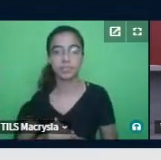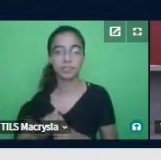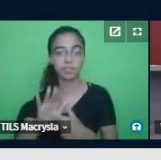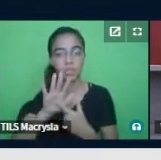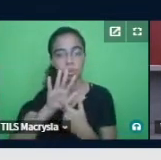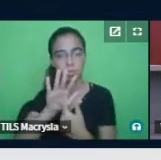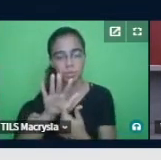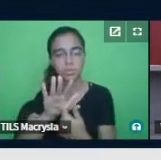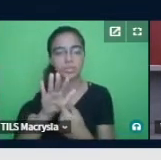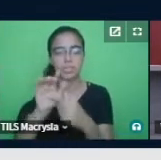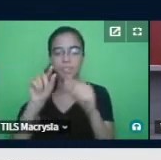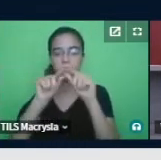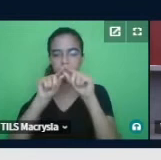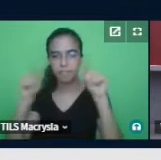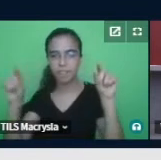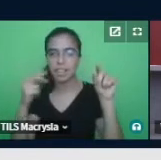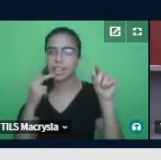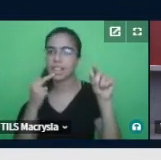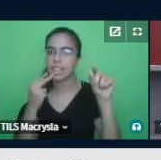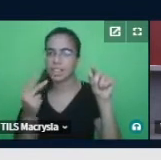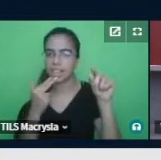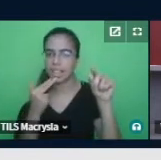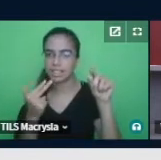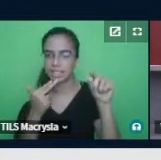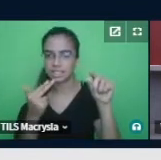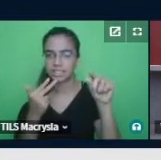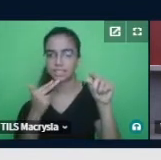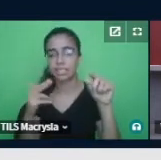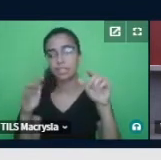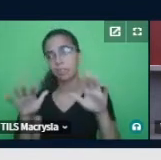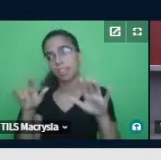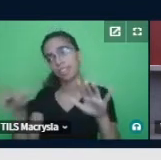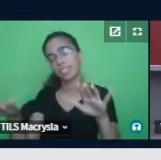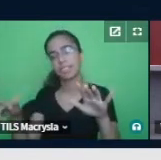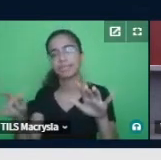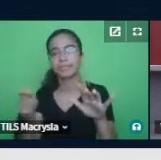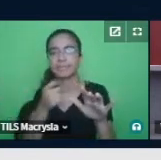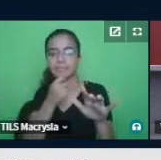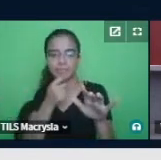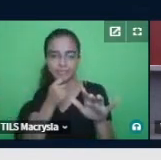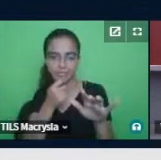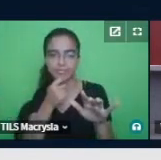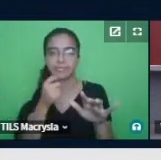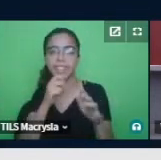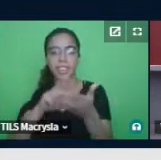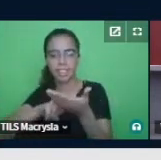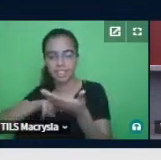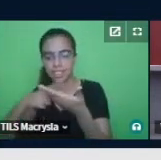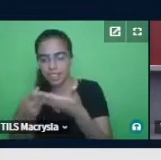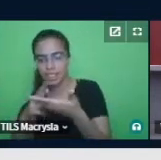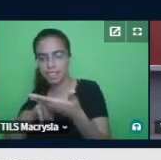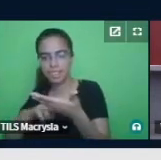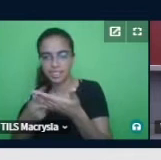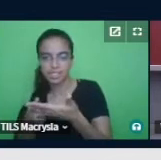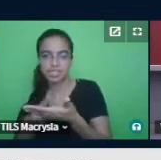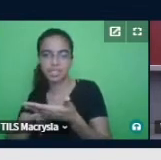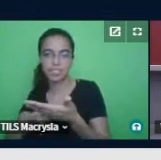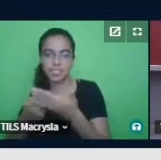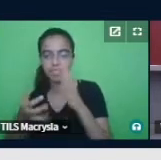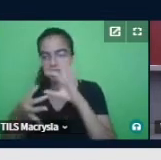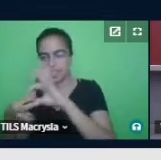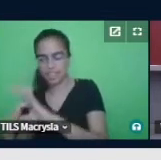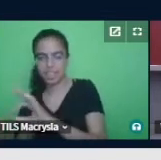as sentenças em inglês, mas Bia seguiu traduzindo, e seguiu apegando-se a pequenas palavras do